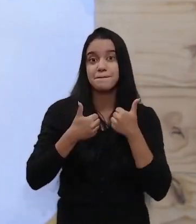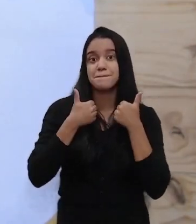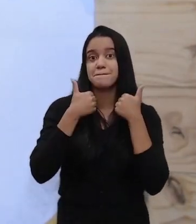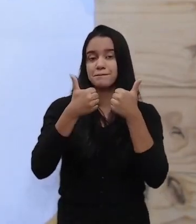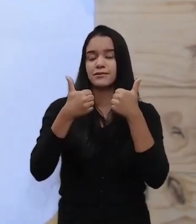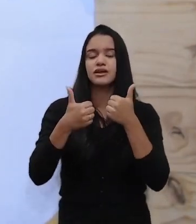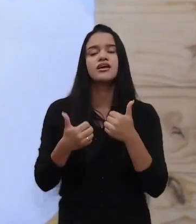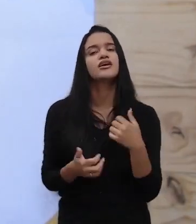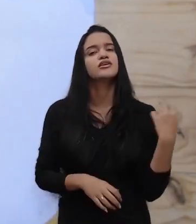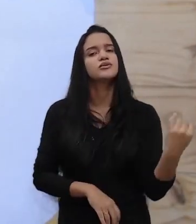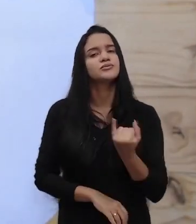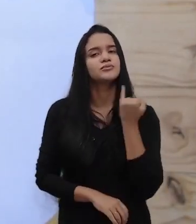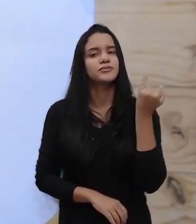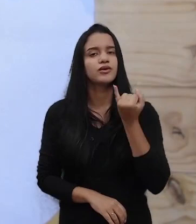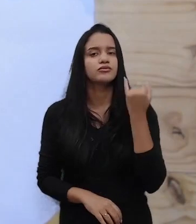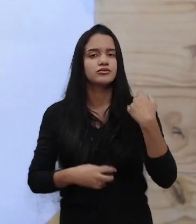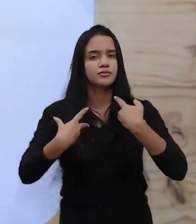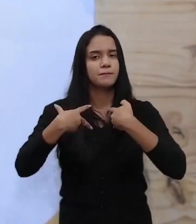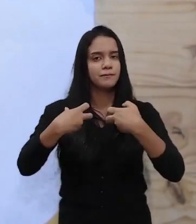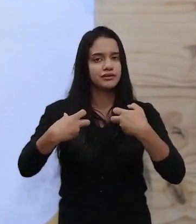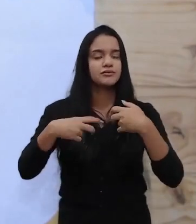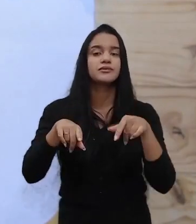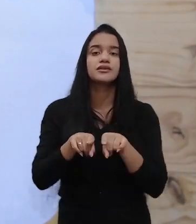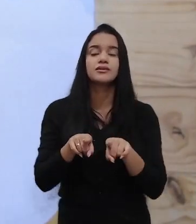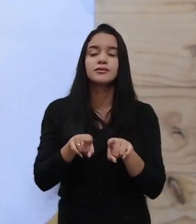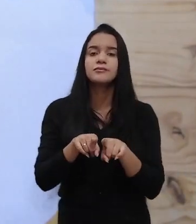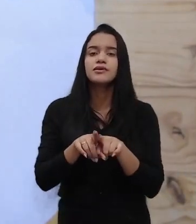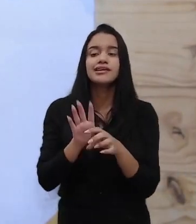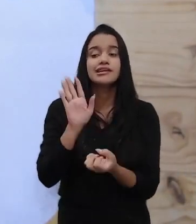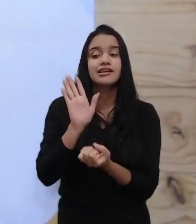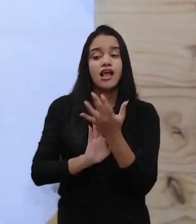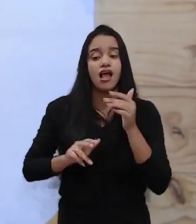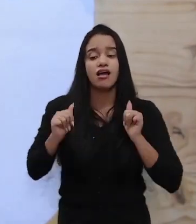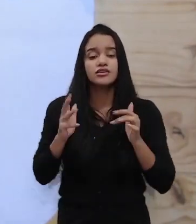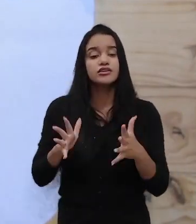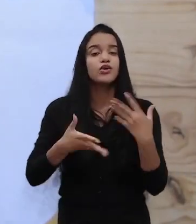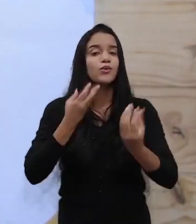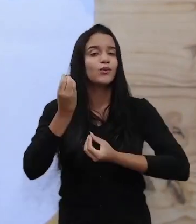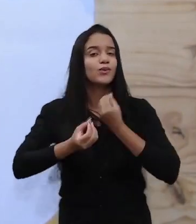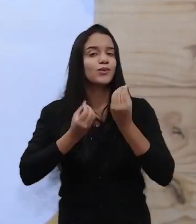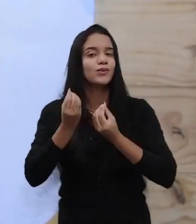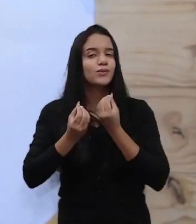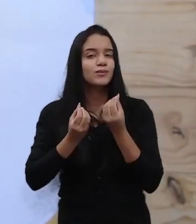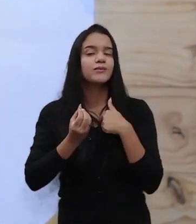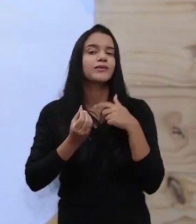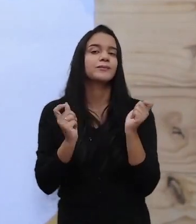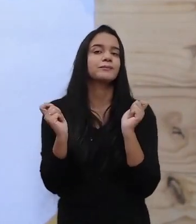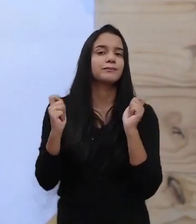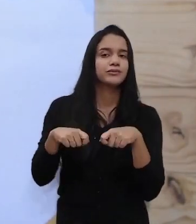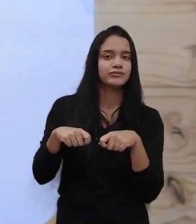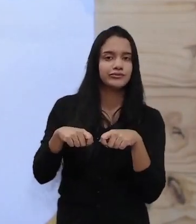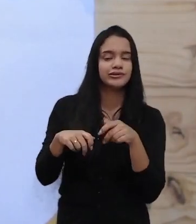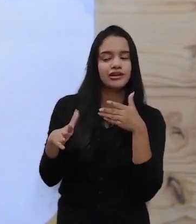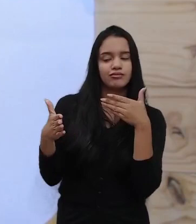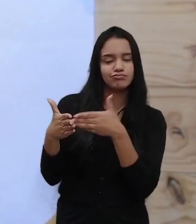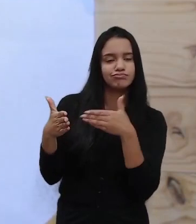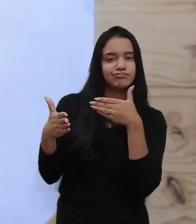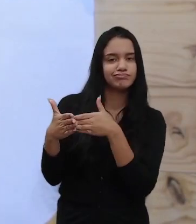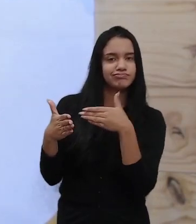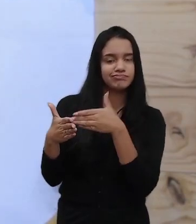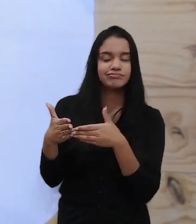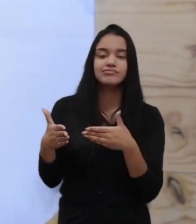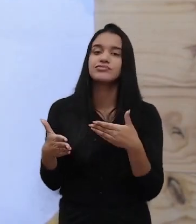é importante você reconhecer isso e criar um plano de ação, como é que eu posso fazer para superar essas limitações, tá?